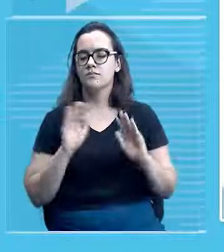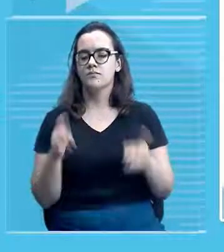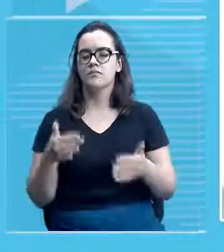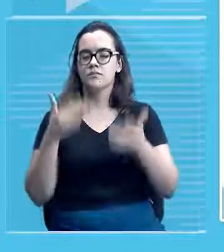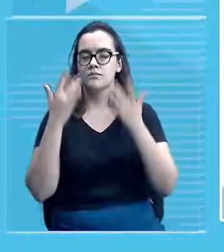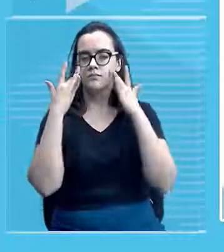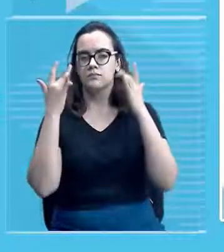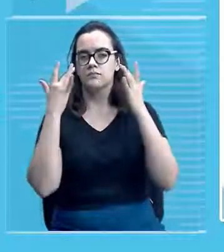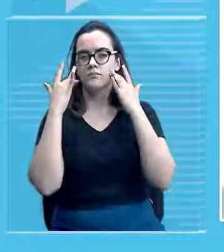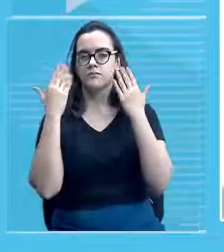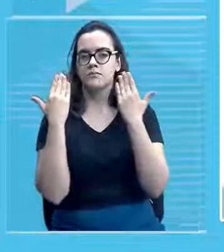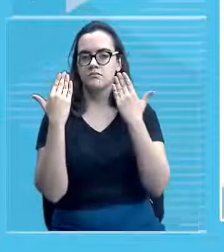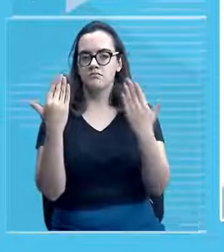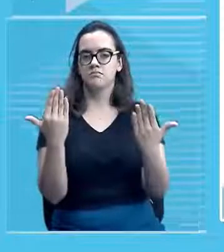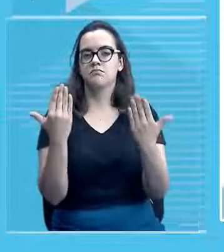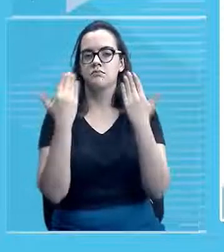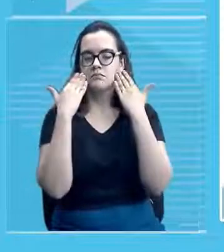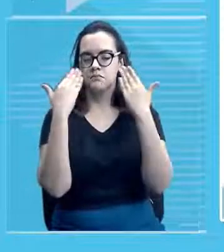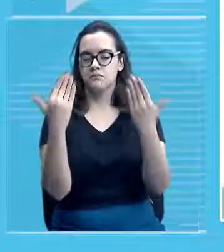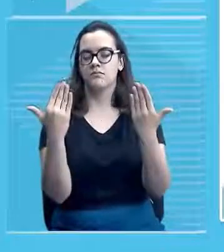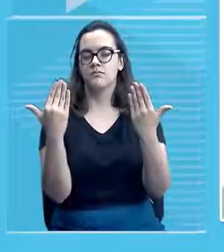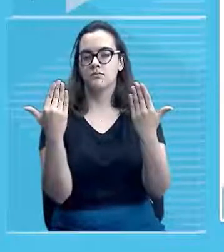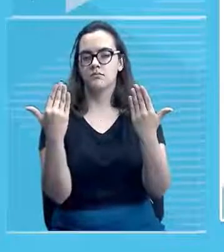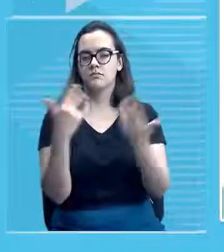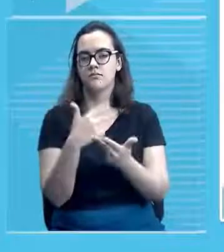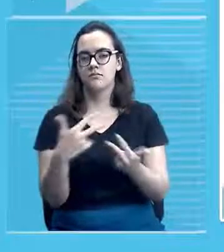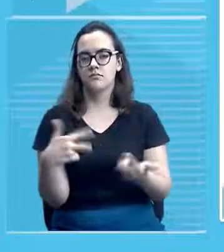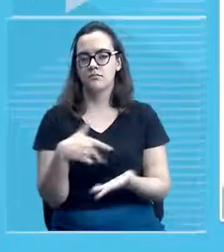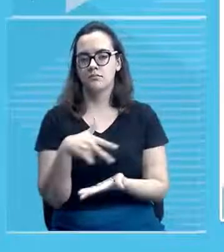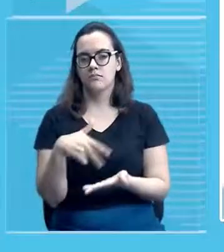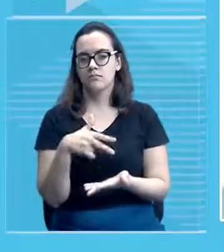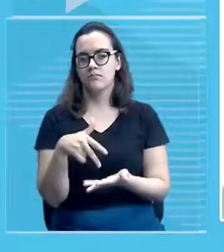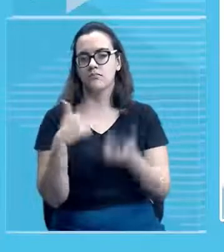você vê aqui uma imagem abaixo né? uma imagem